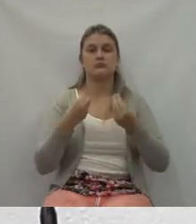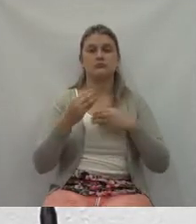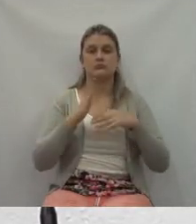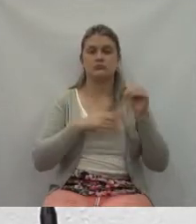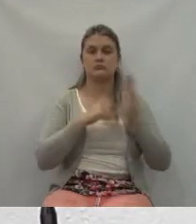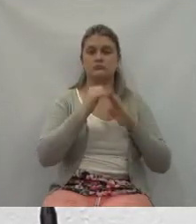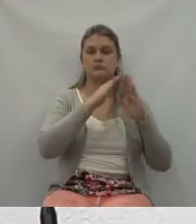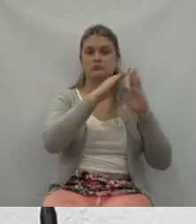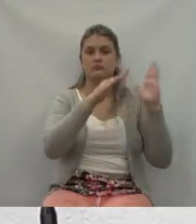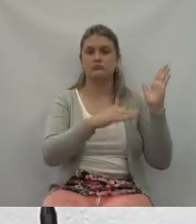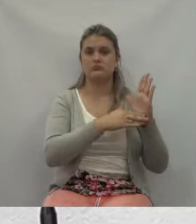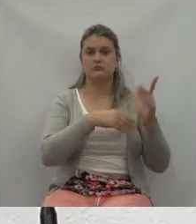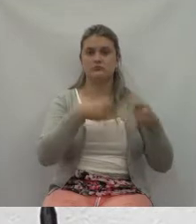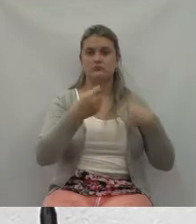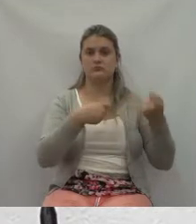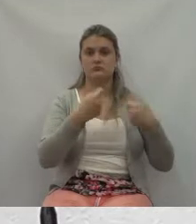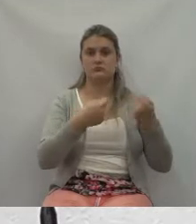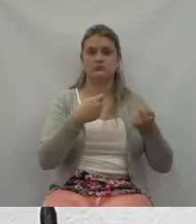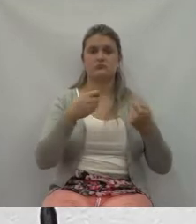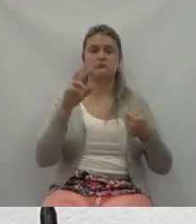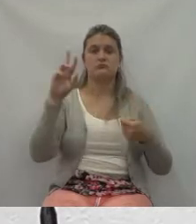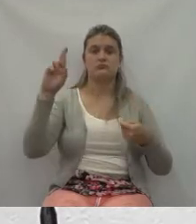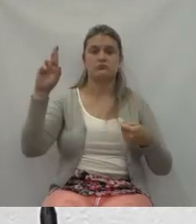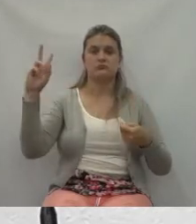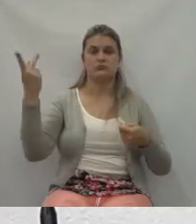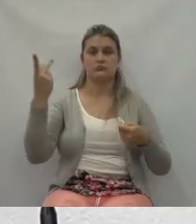seriam para atender a população,